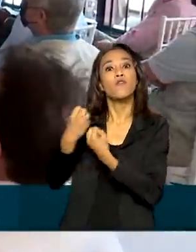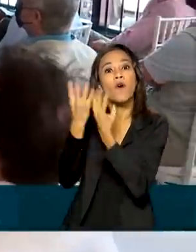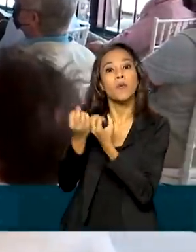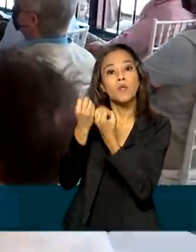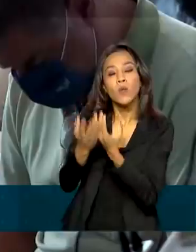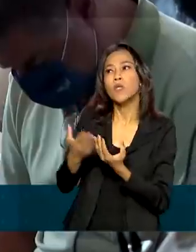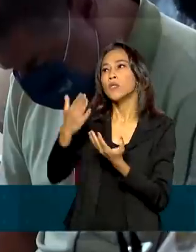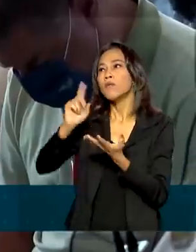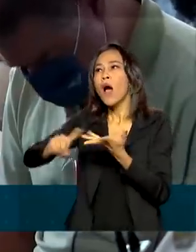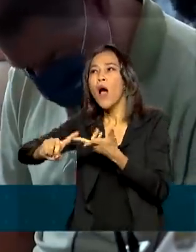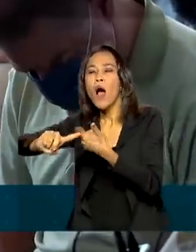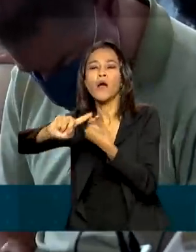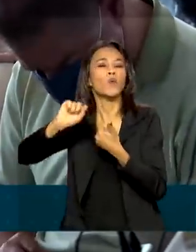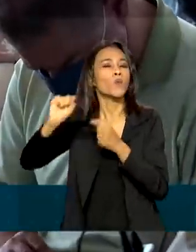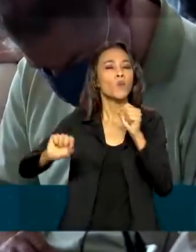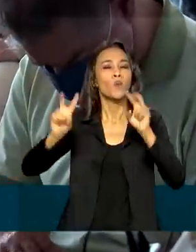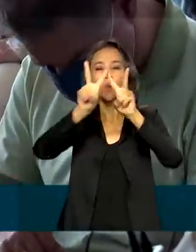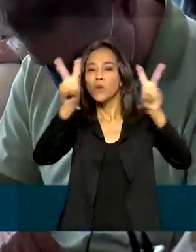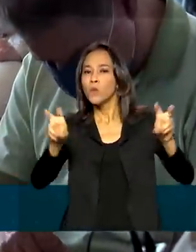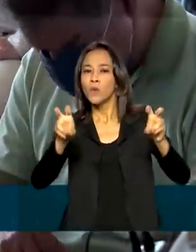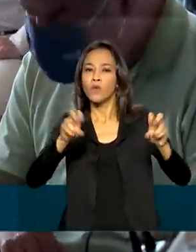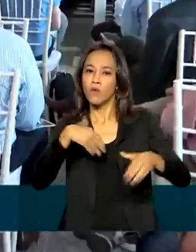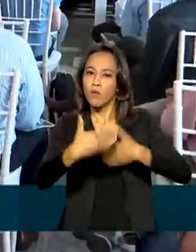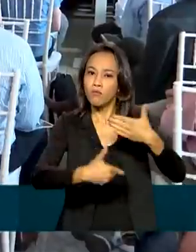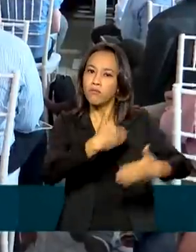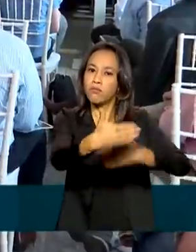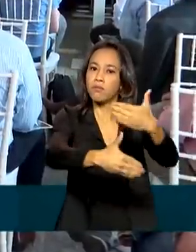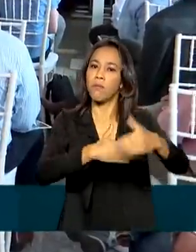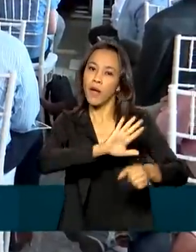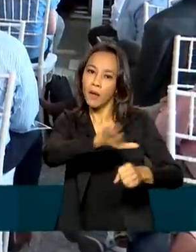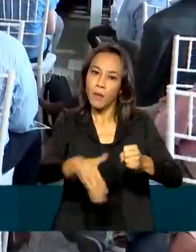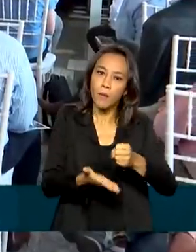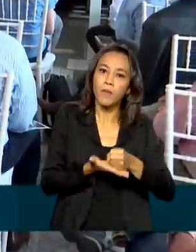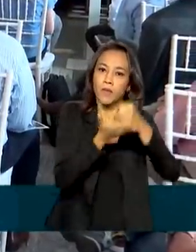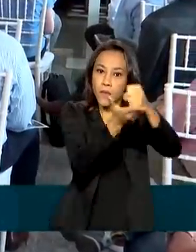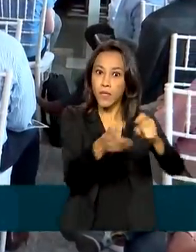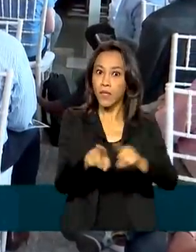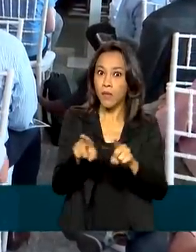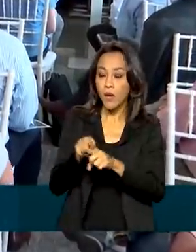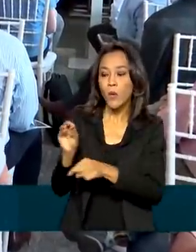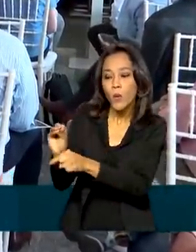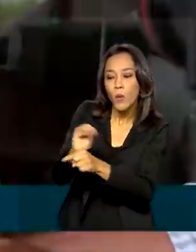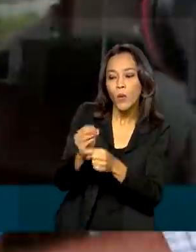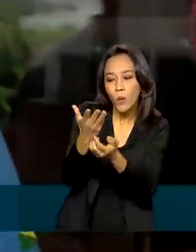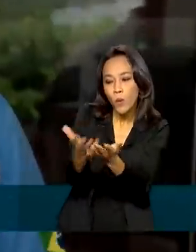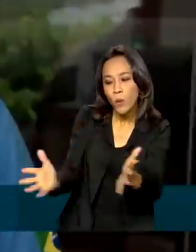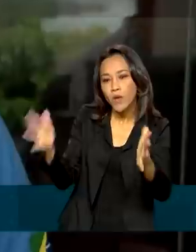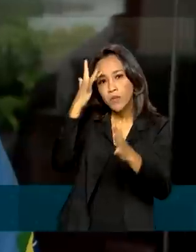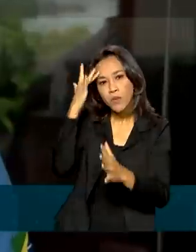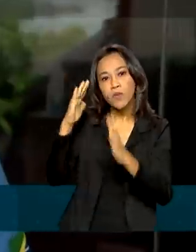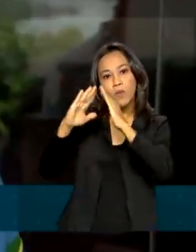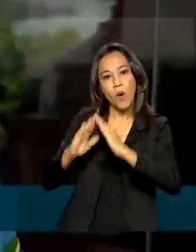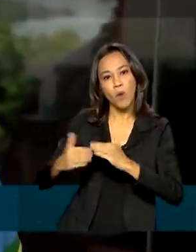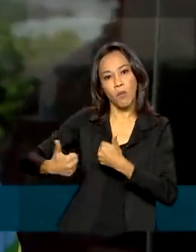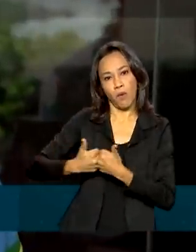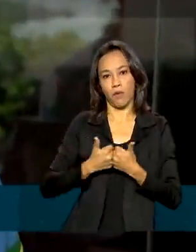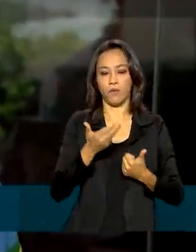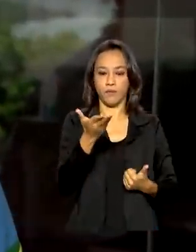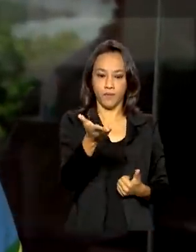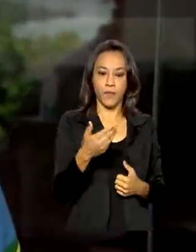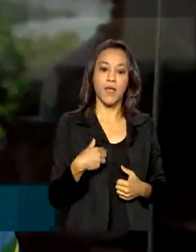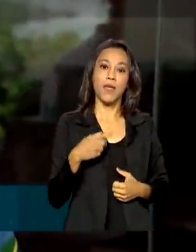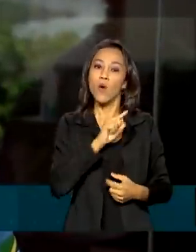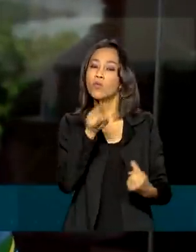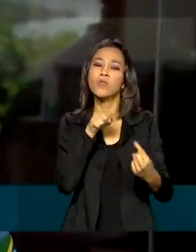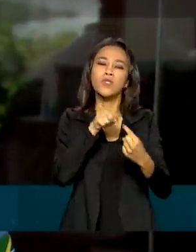tomadas pela empresa para a defesa do meio ambiente e da população que vive próximo ao local. A finalidade dessa visita